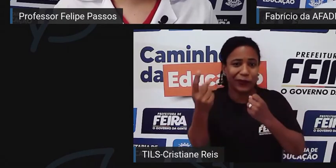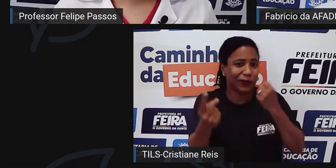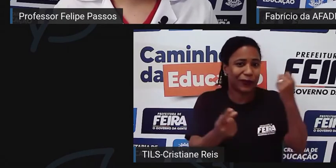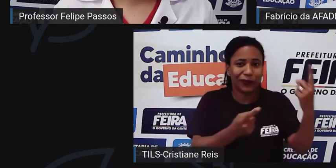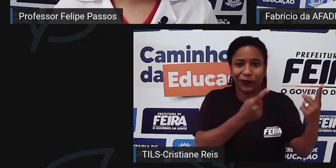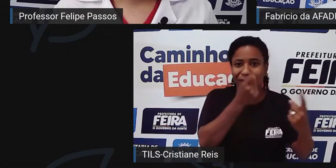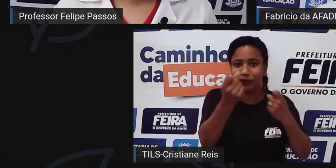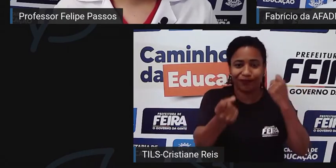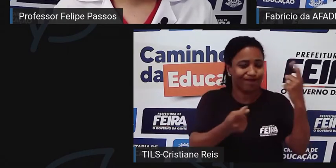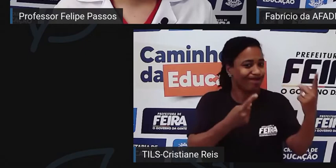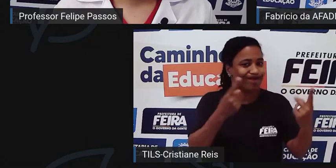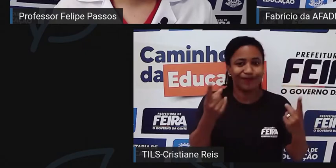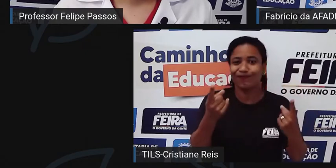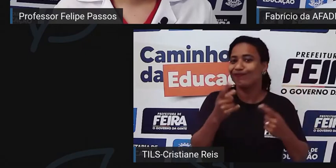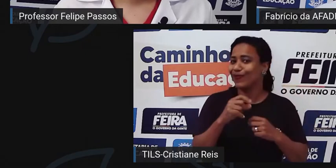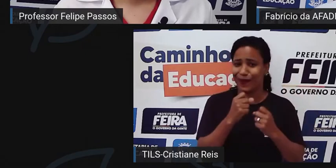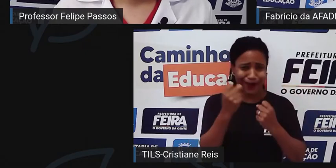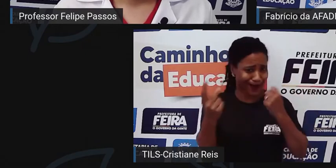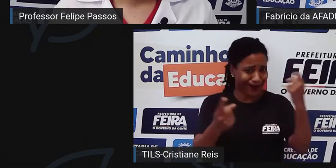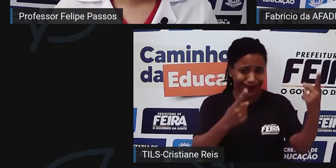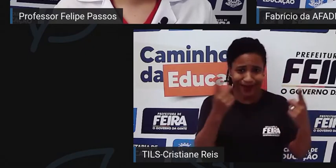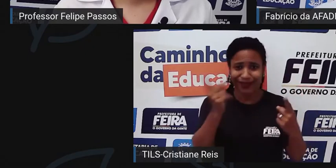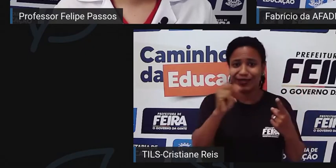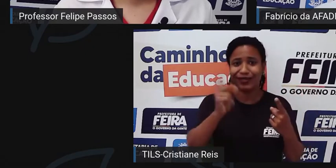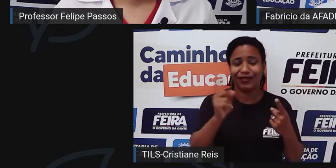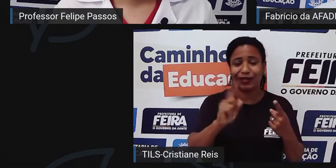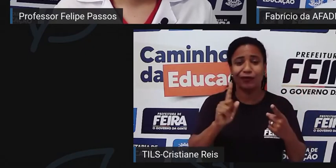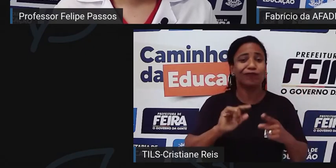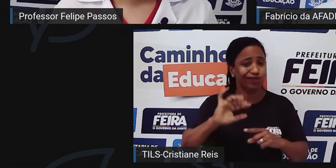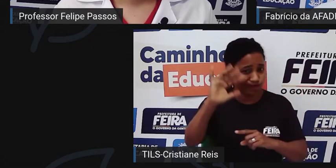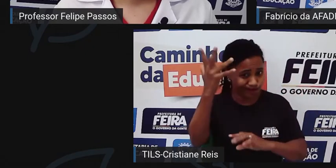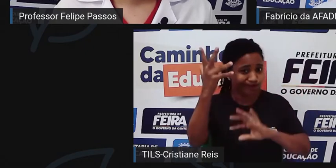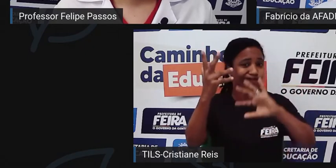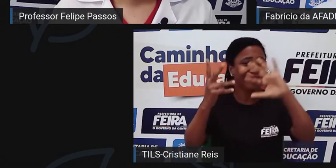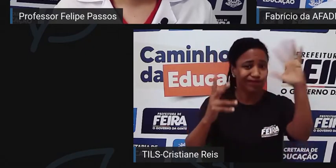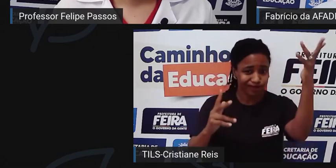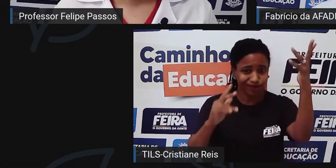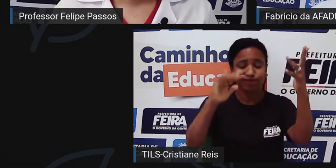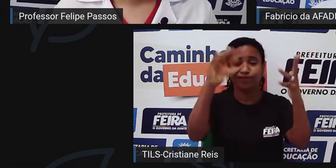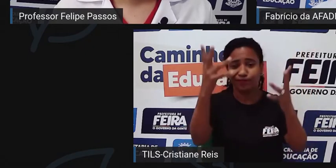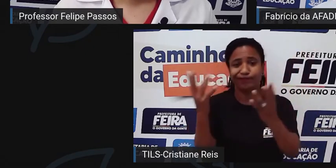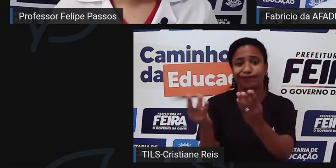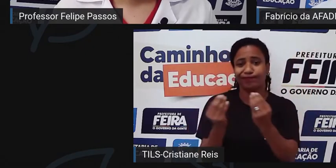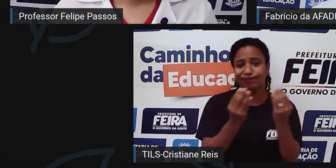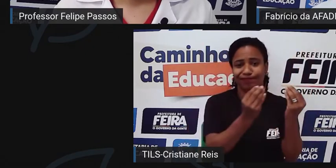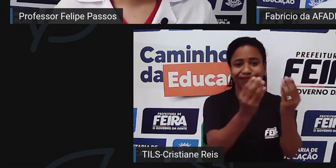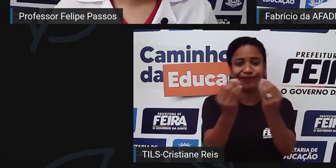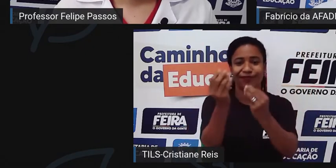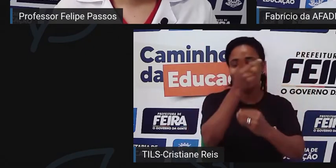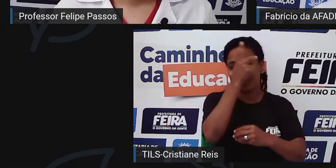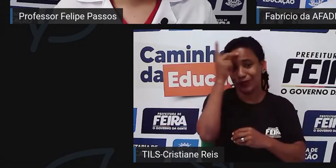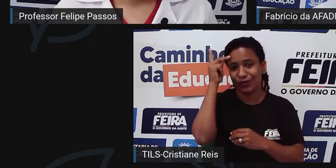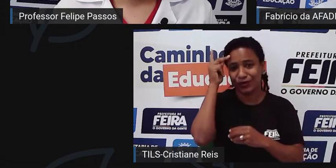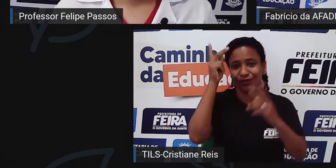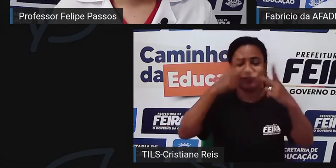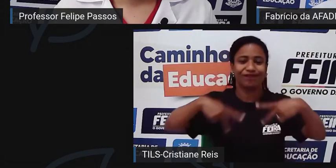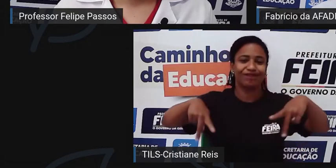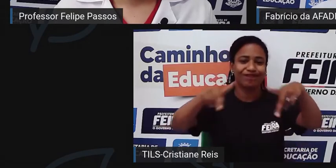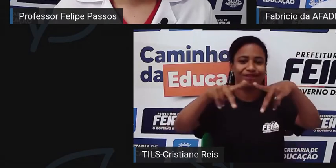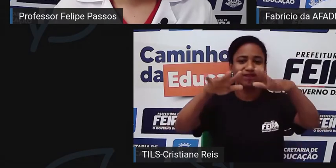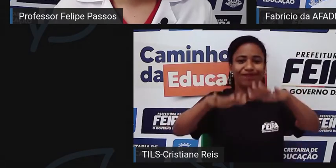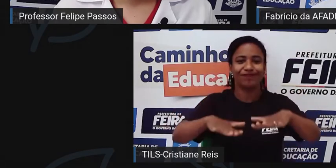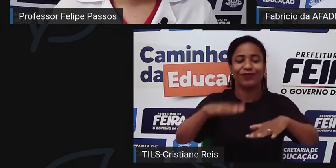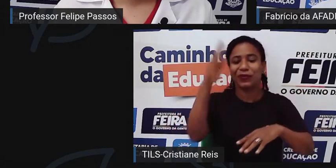Longe de ser rara. Ela é uma doença que, ela acomete a maior parte da população desse país.